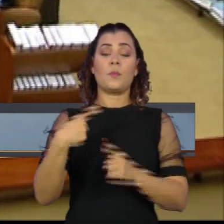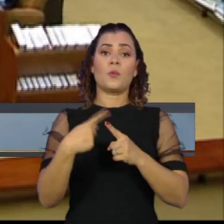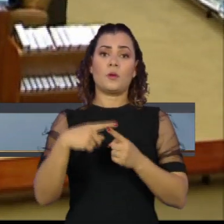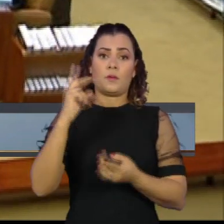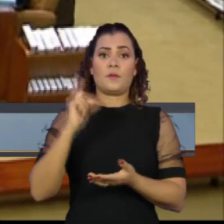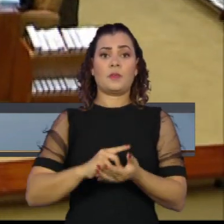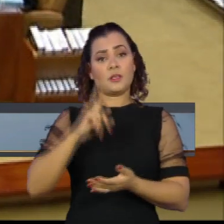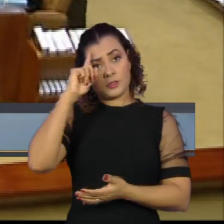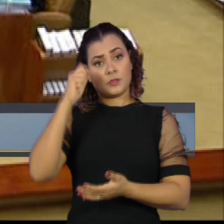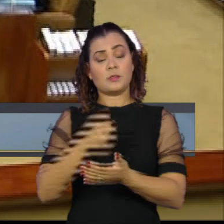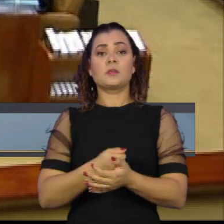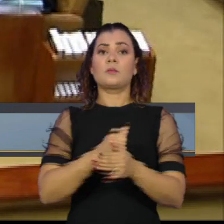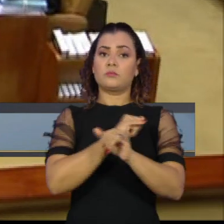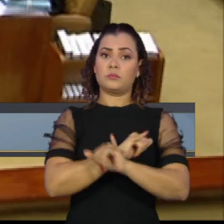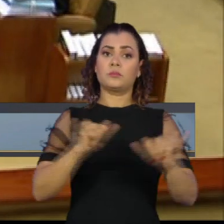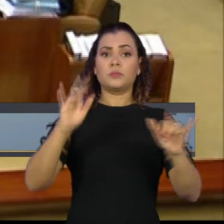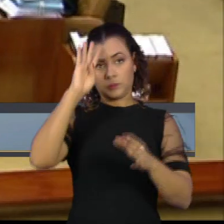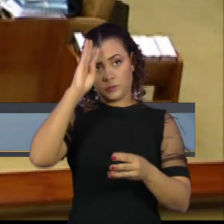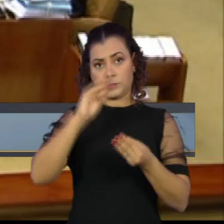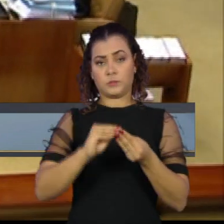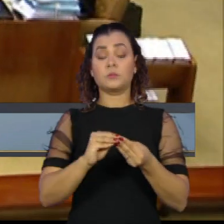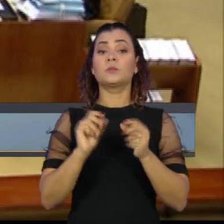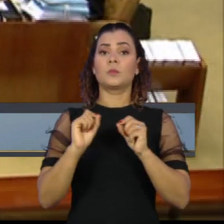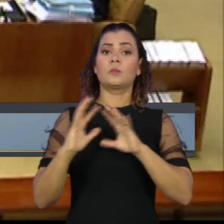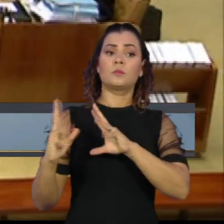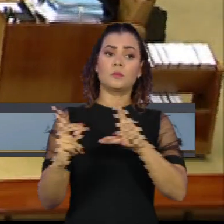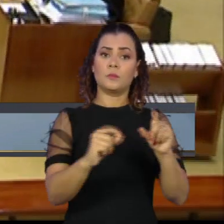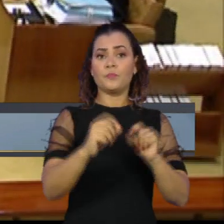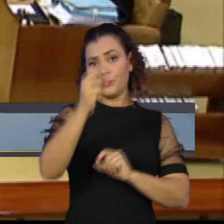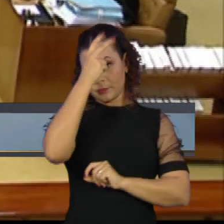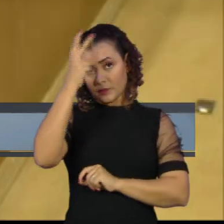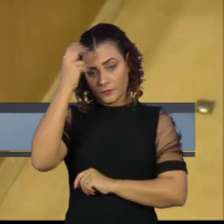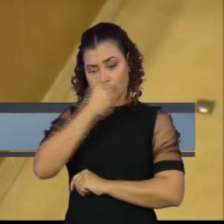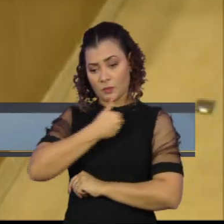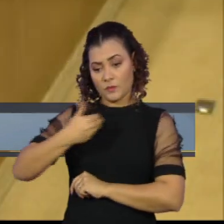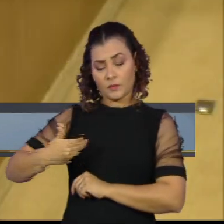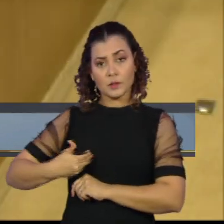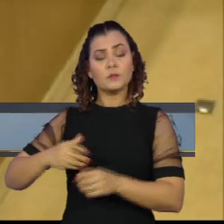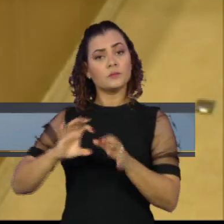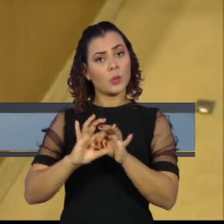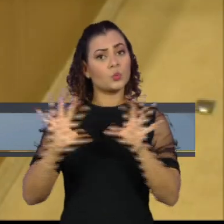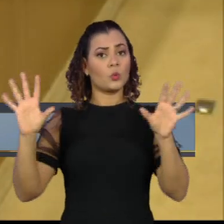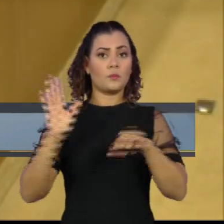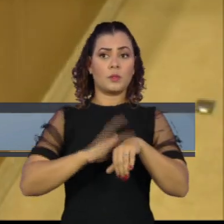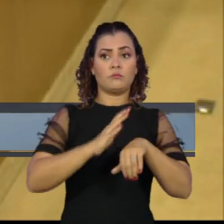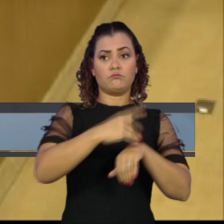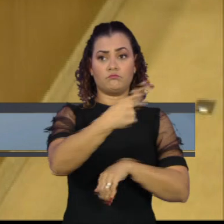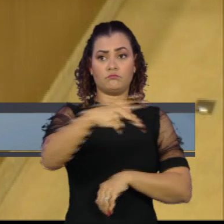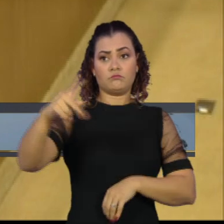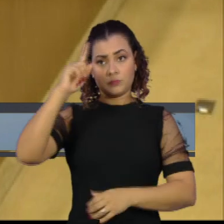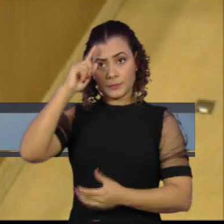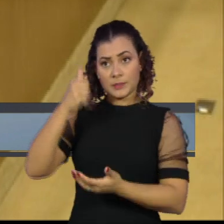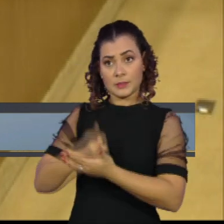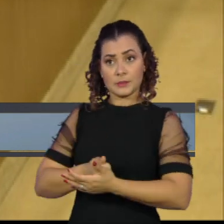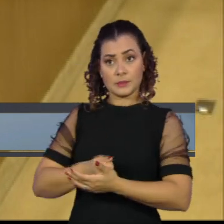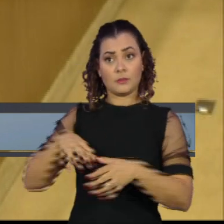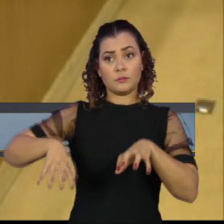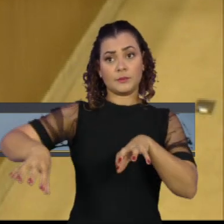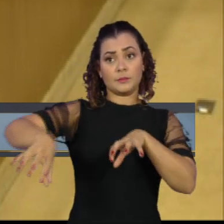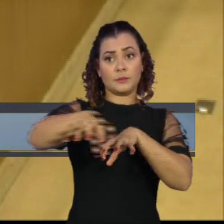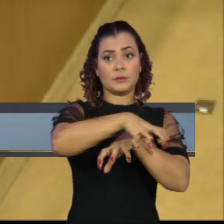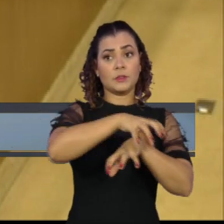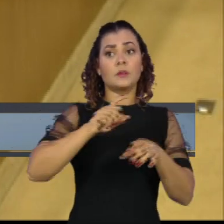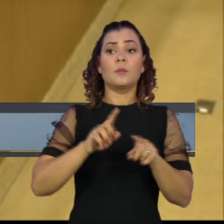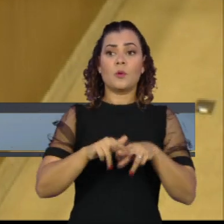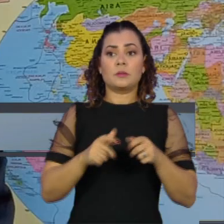decisão em que reafirmou o entendimento da Corte de que prefeitos e governadores têm autonomia para adotar medidas locais contra o avanço